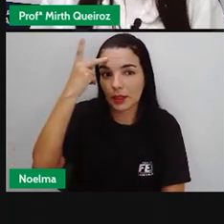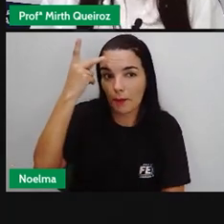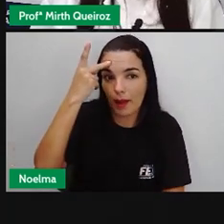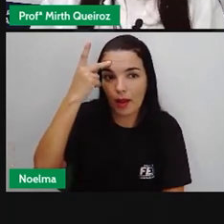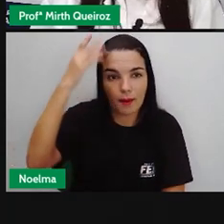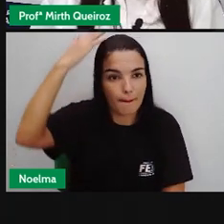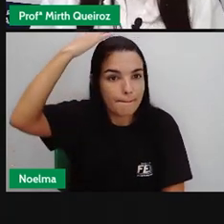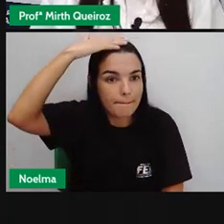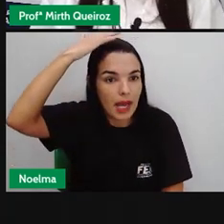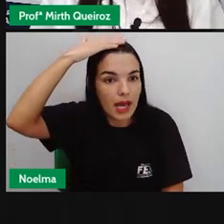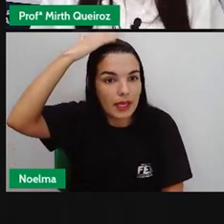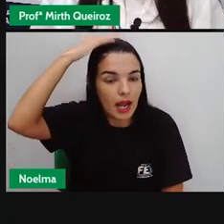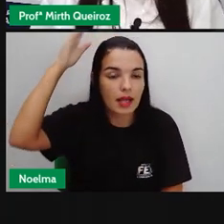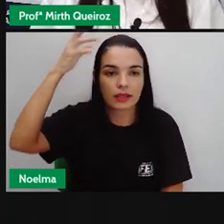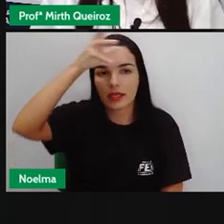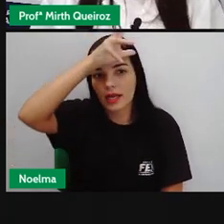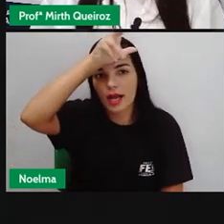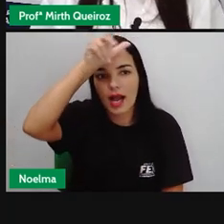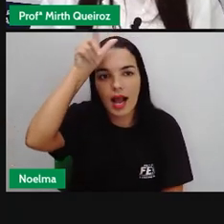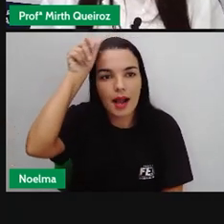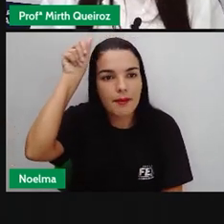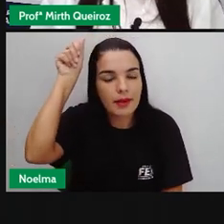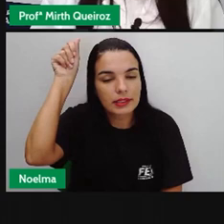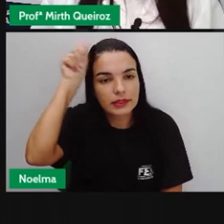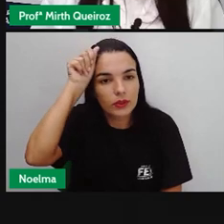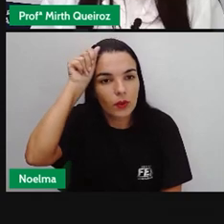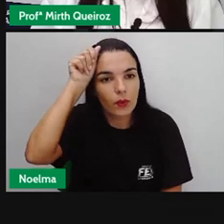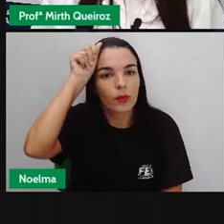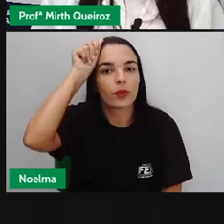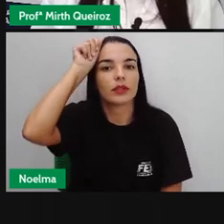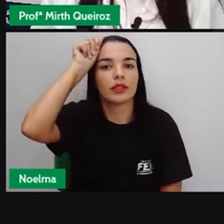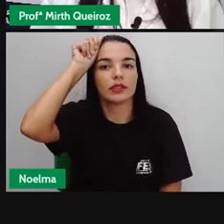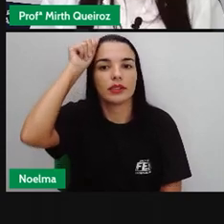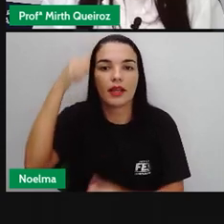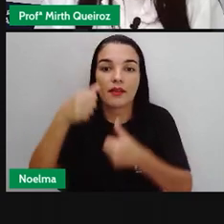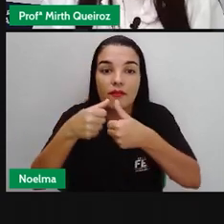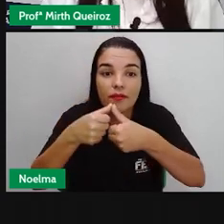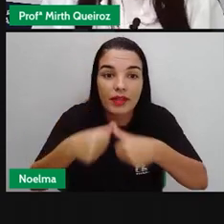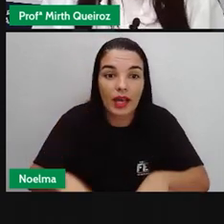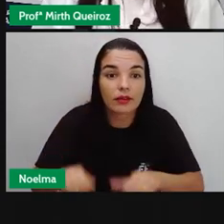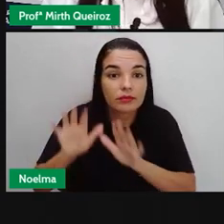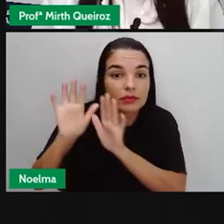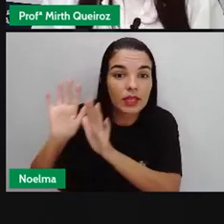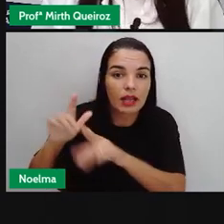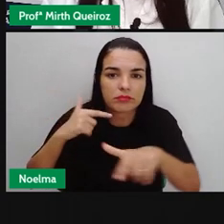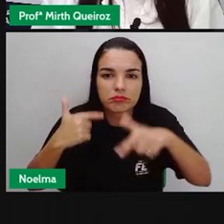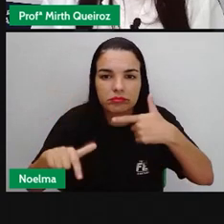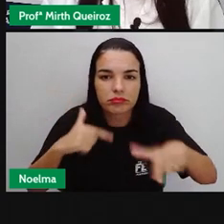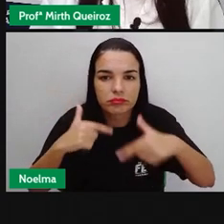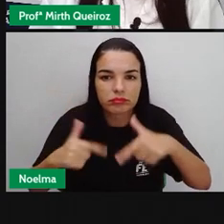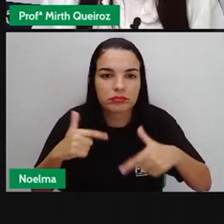Amazonas, Aque e no Ceará e desenvolveram principalmente atividades comerciais.